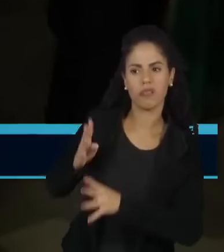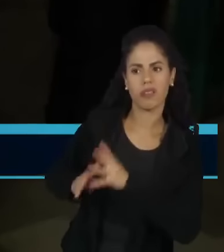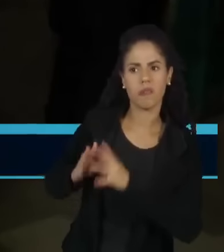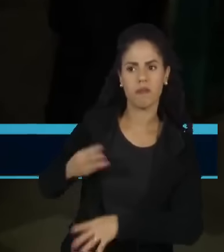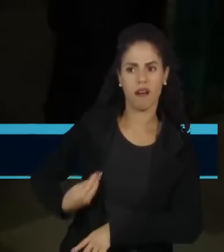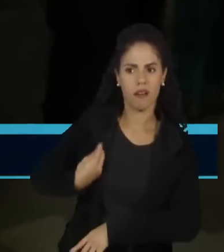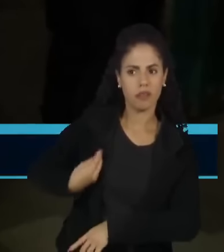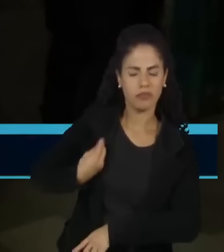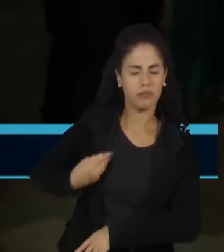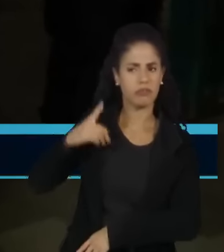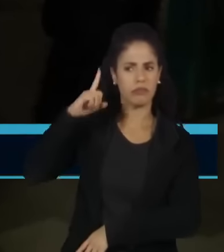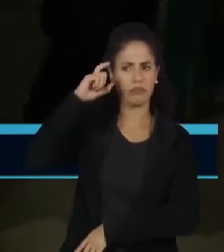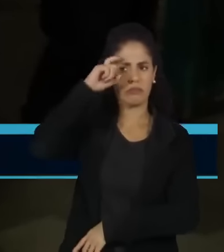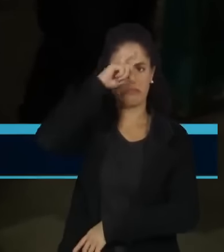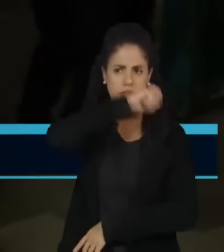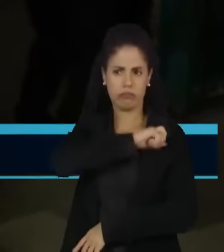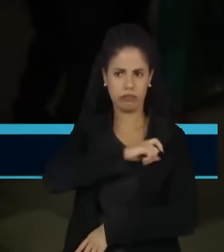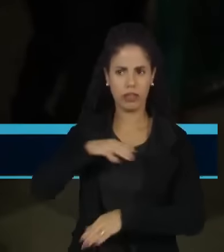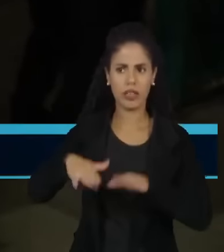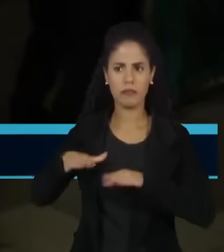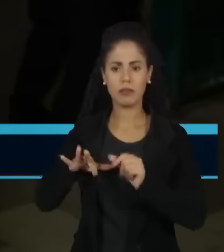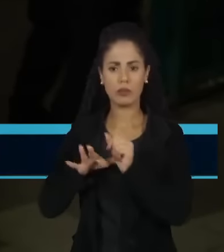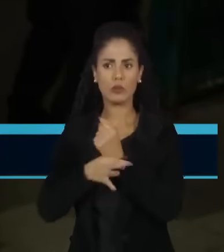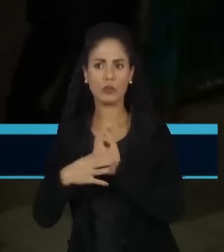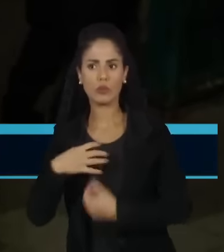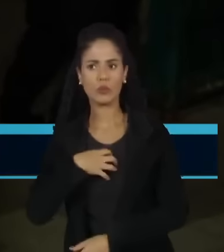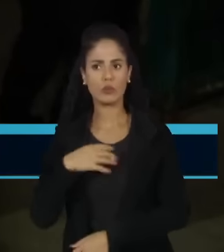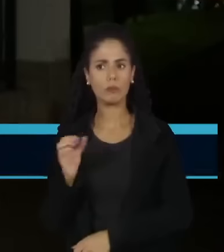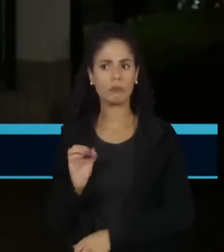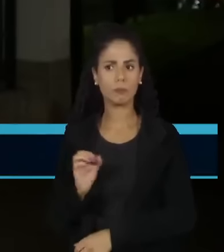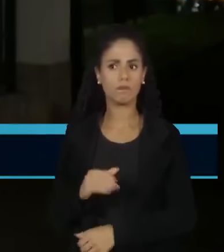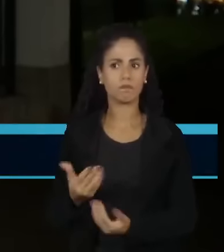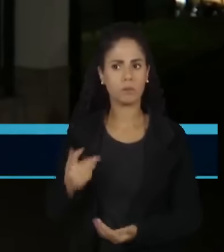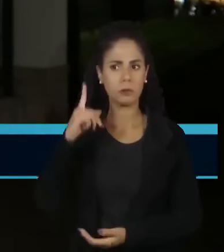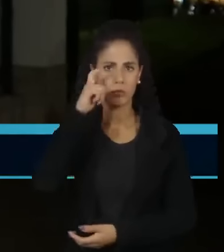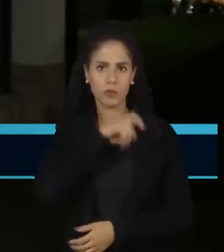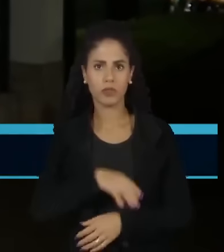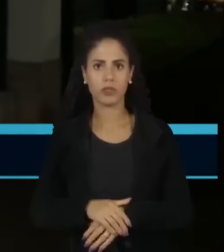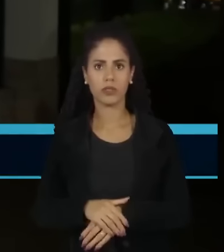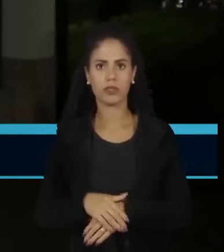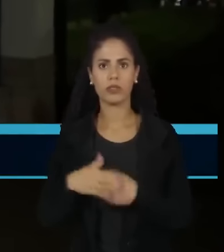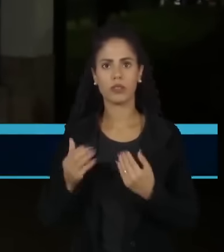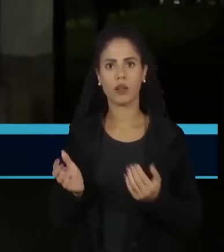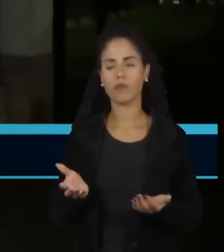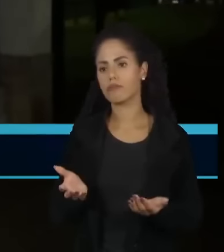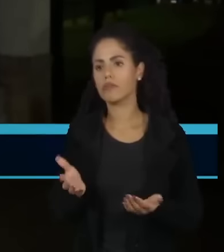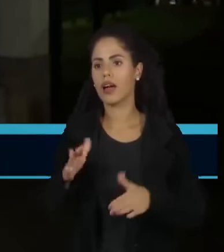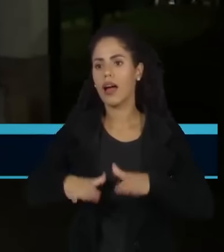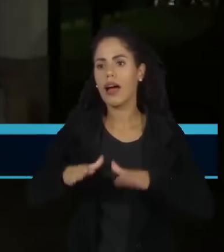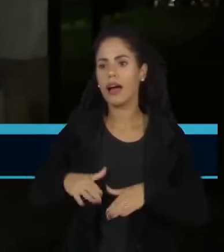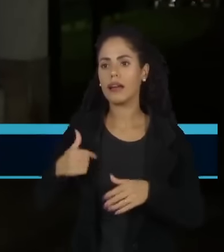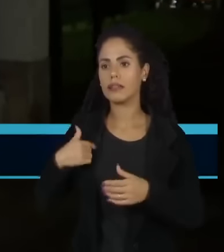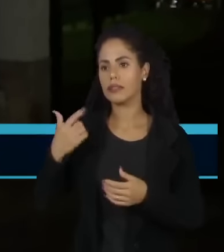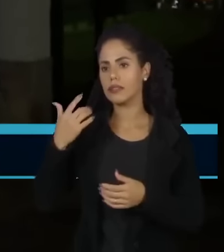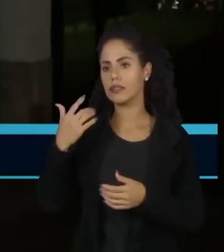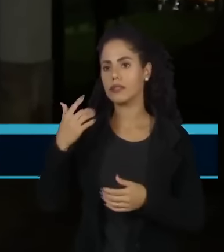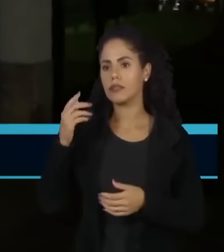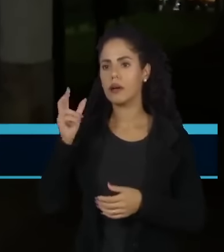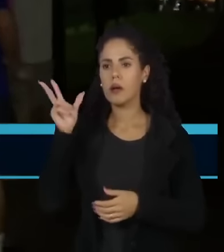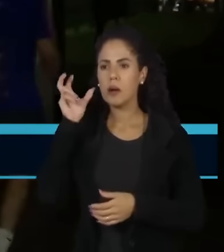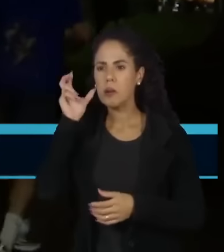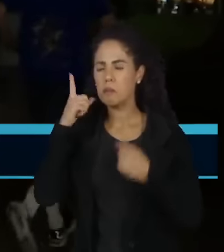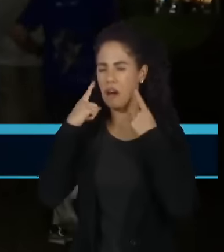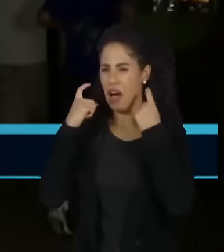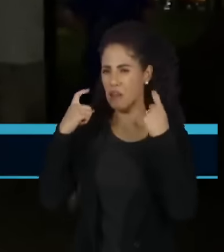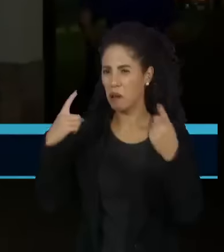pode fazer, pode não te deixar segura dentro de casa. Já incomodou bastante. Teve som alto, teve gente tentando